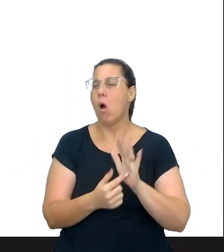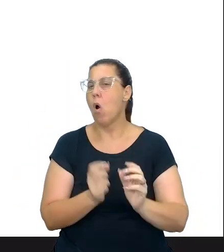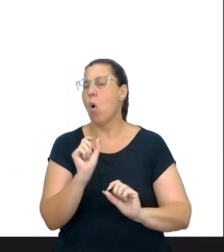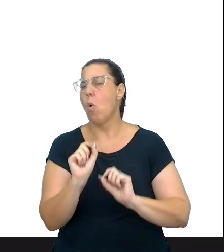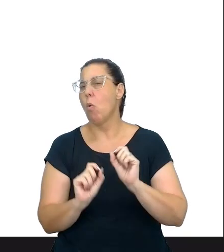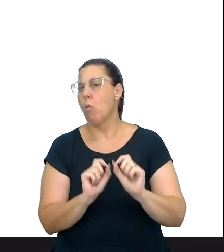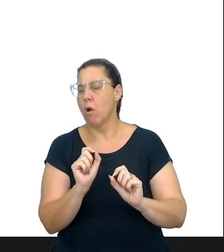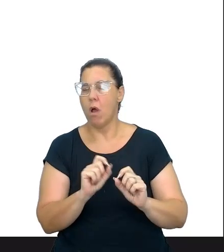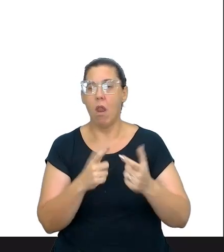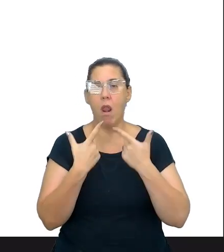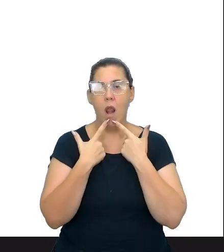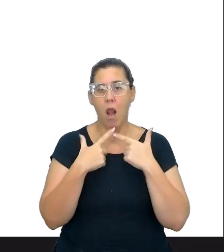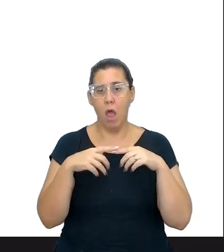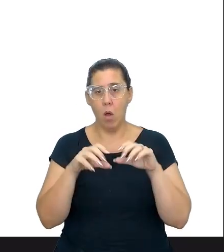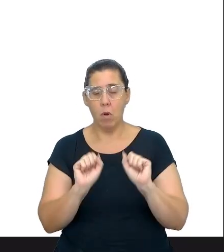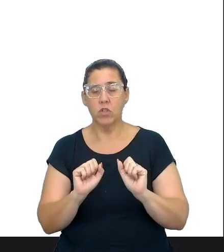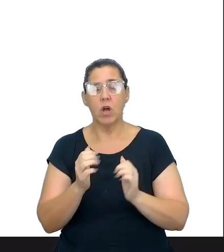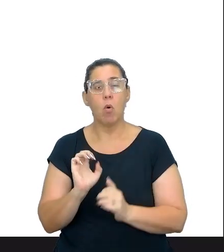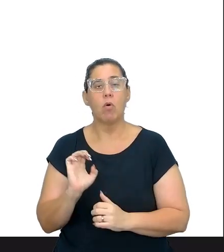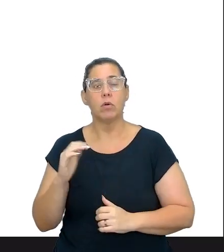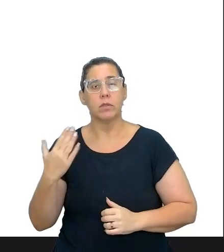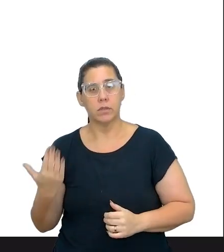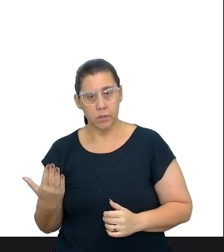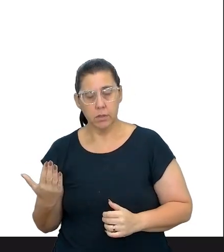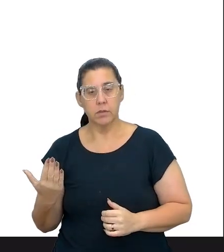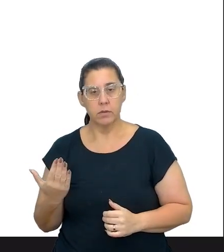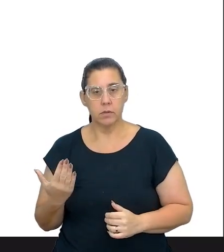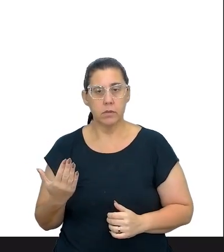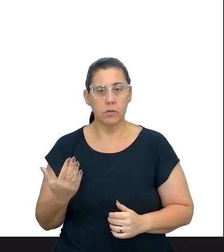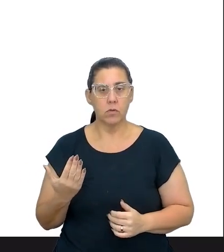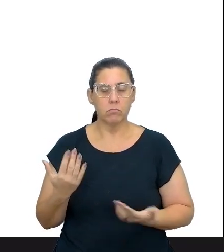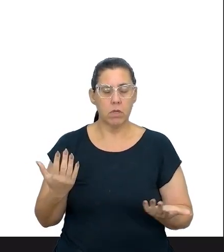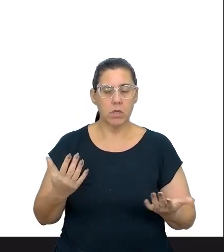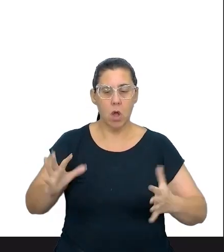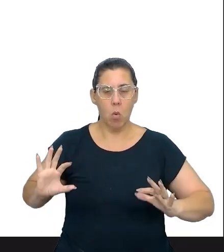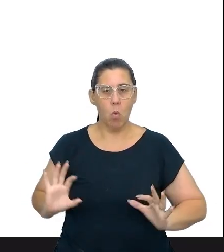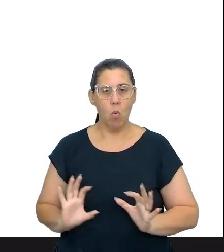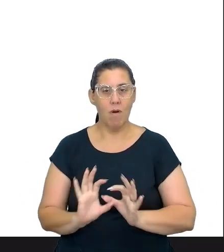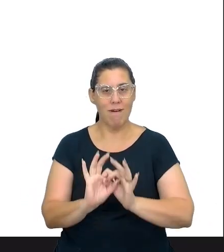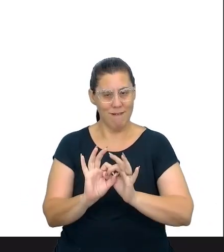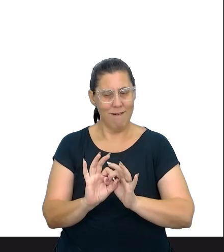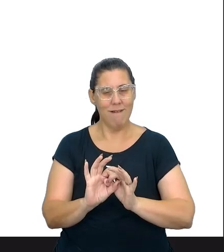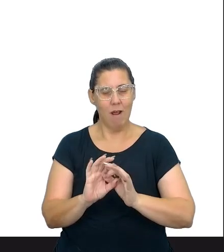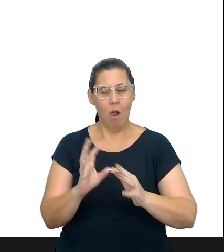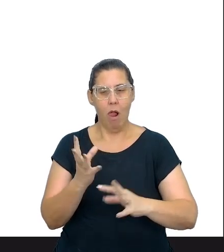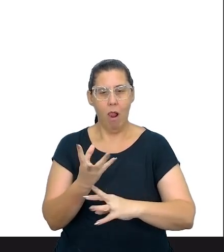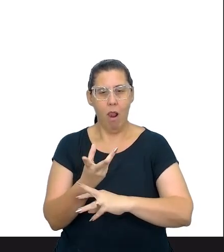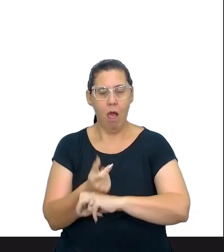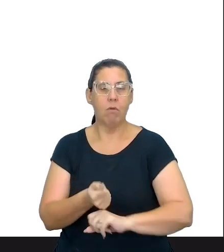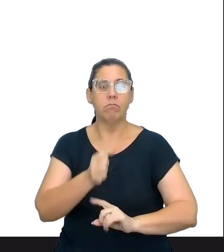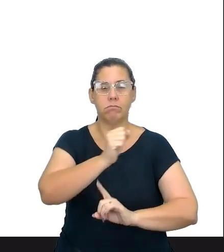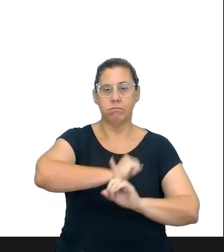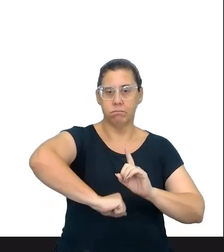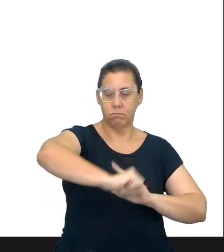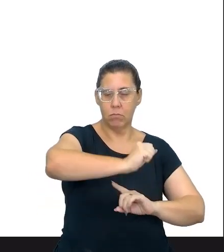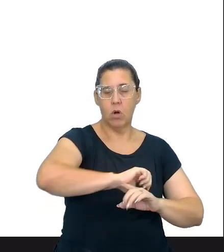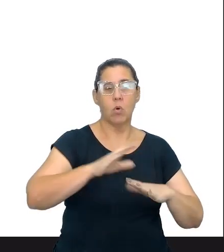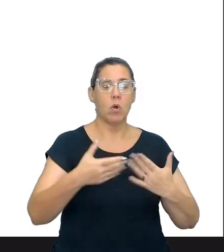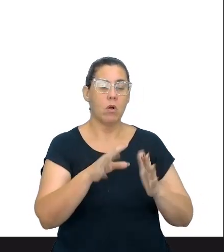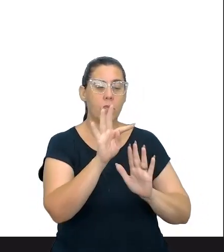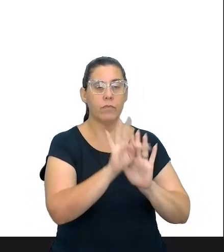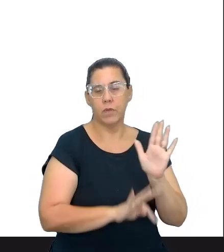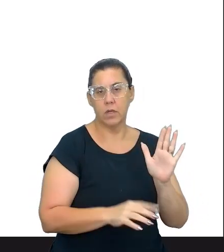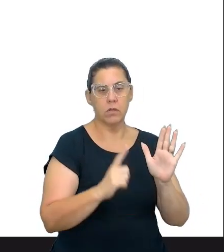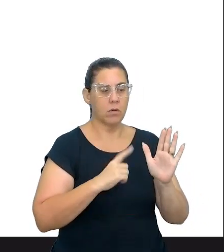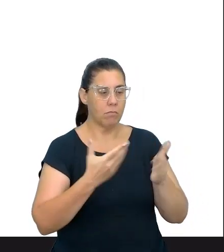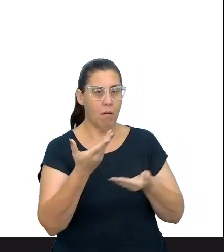a compreensão da linguagem, ela se estabelece nas inter-relações sociais. Então, um texto, ele é um texto quando há o